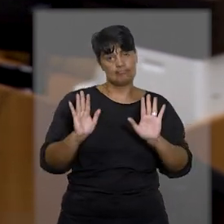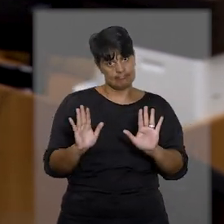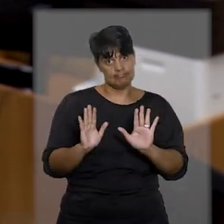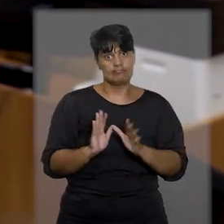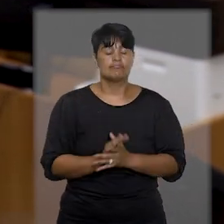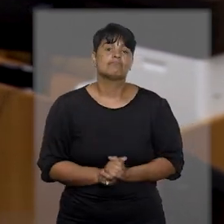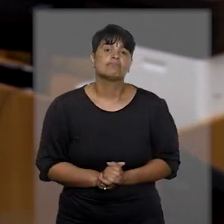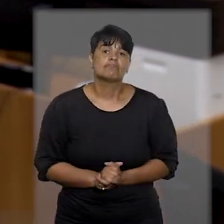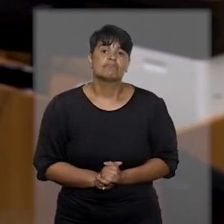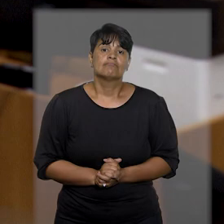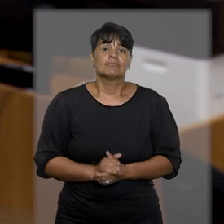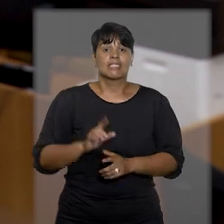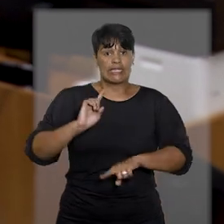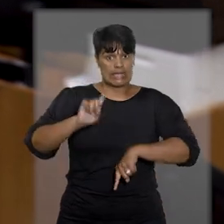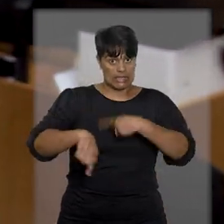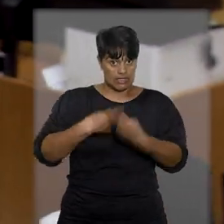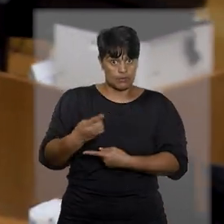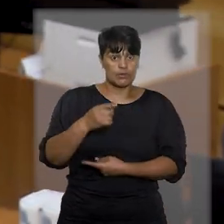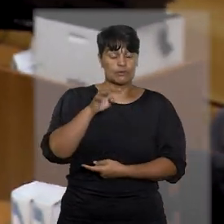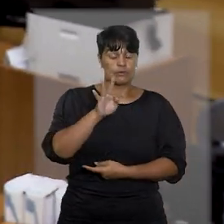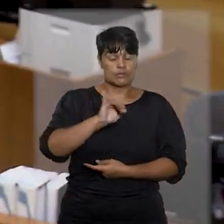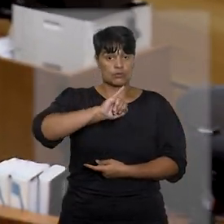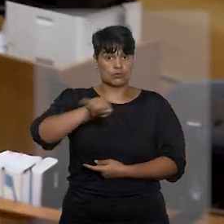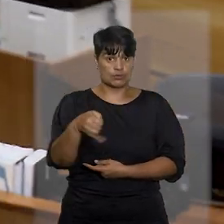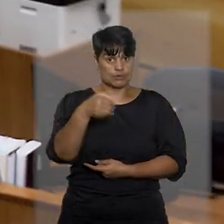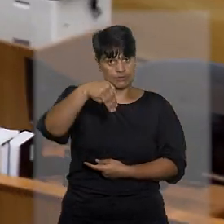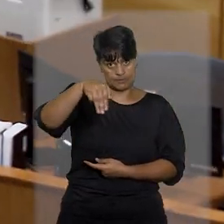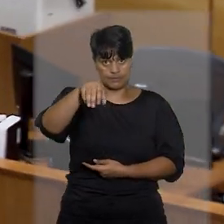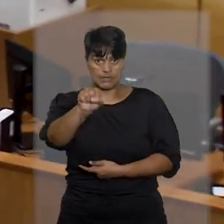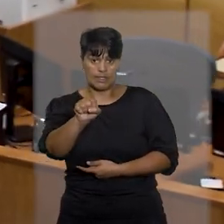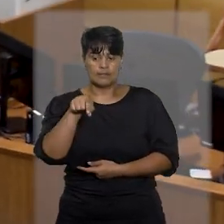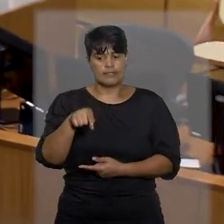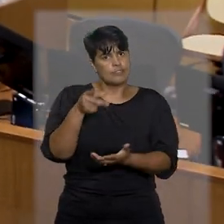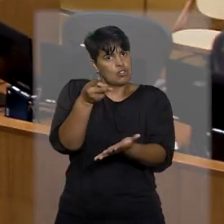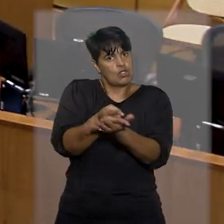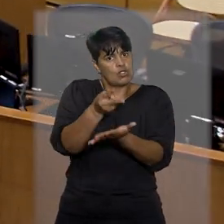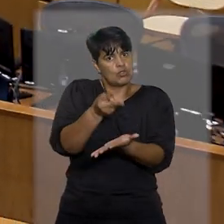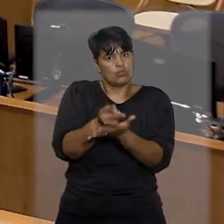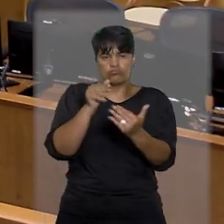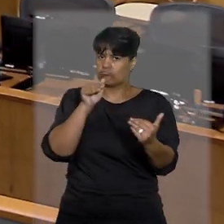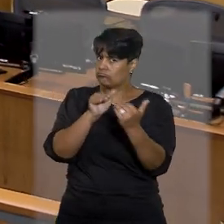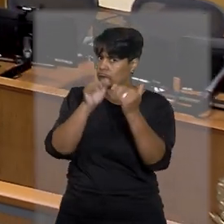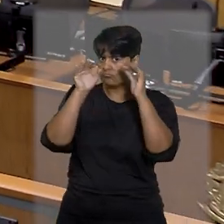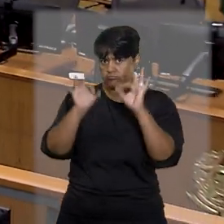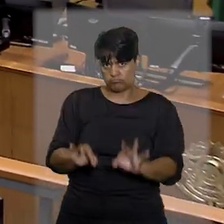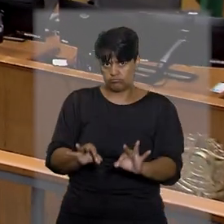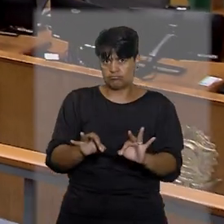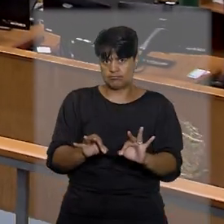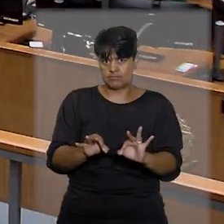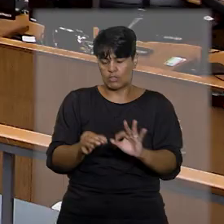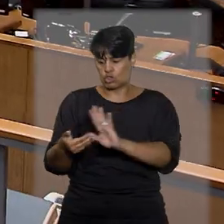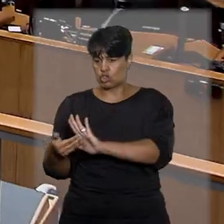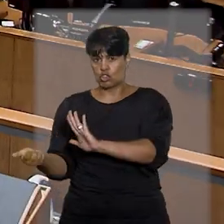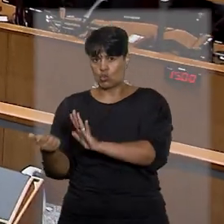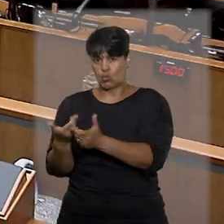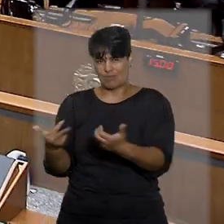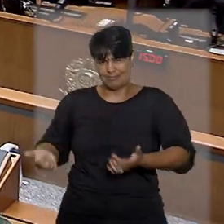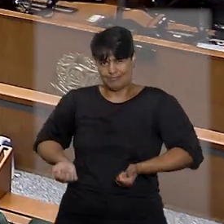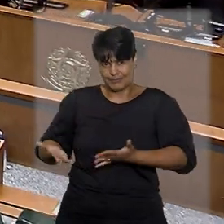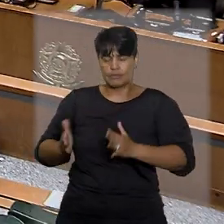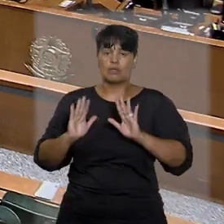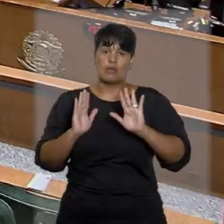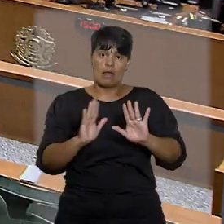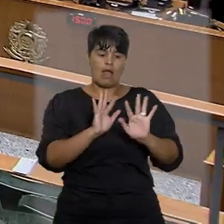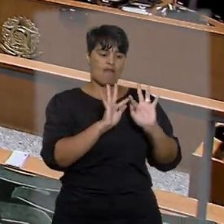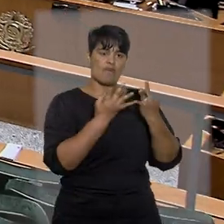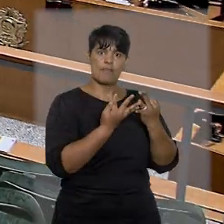de esfera particular. O Tribunal de Justiça de Mato Grosso do Sul manteve a sentença, sem a inclusão dos insumos. A família